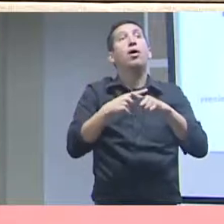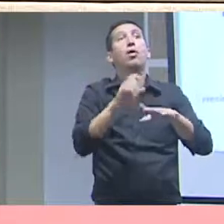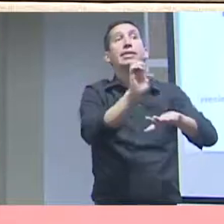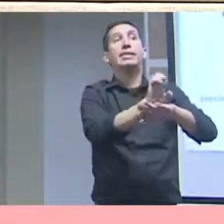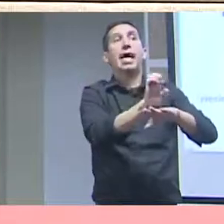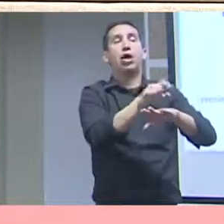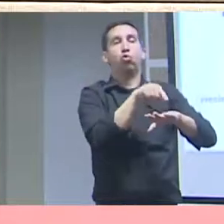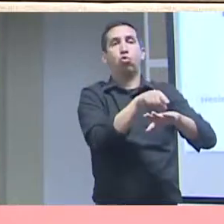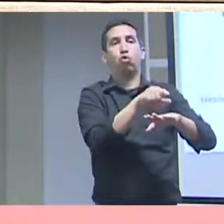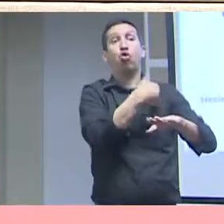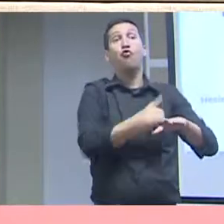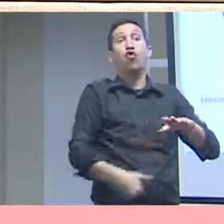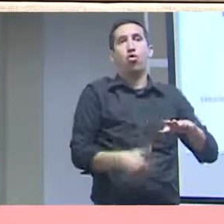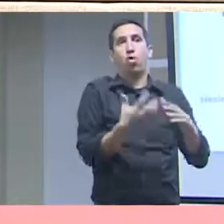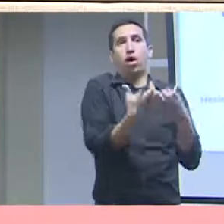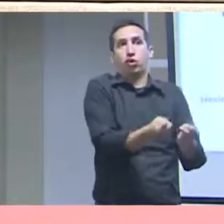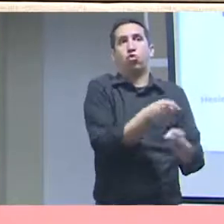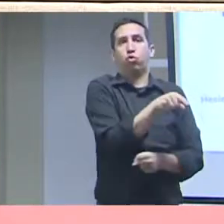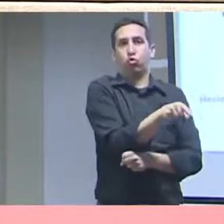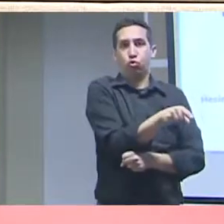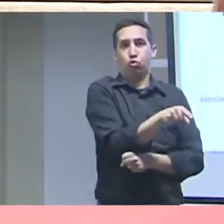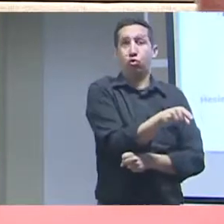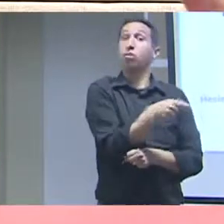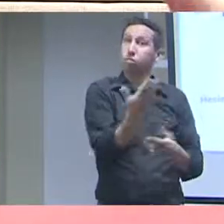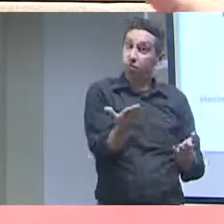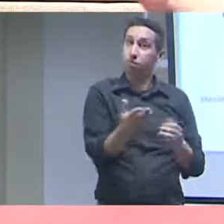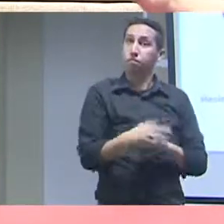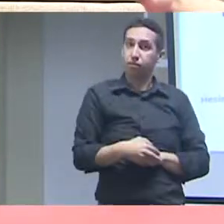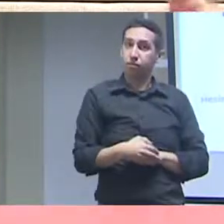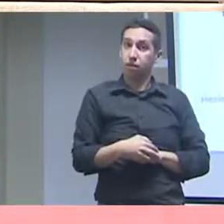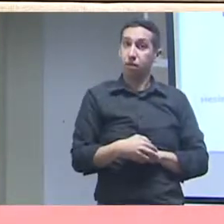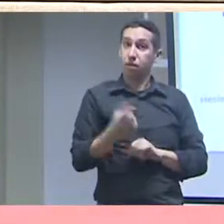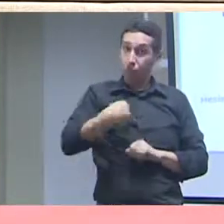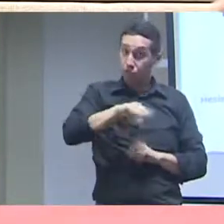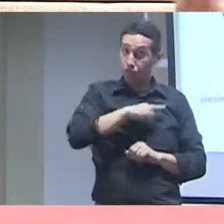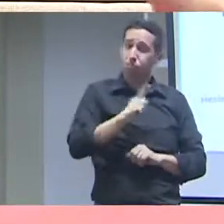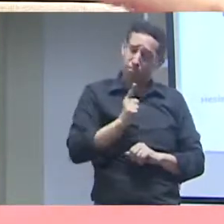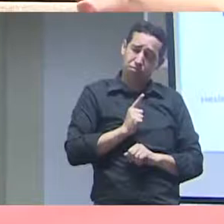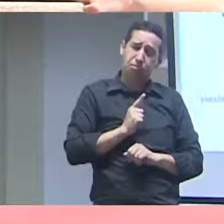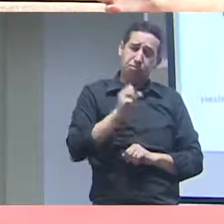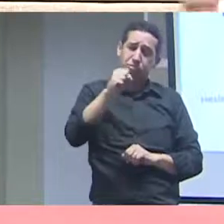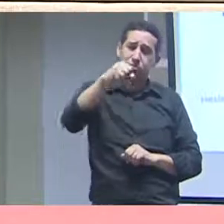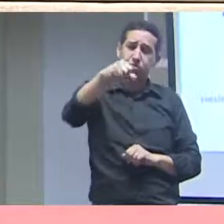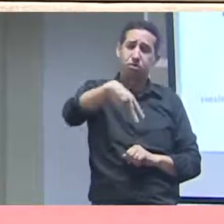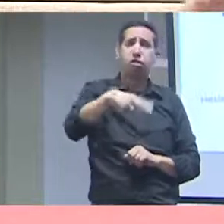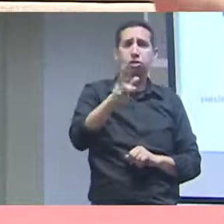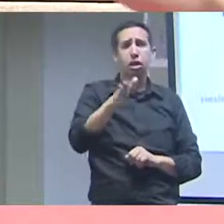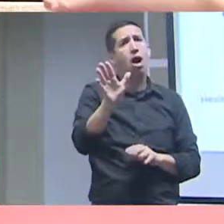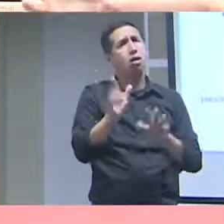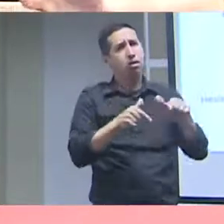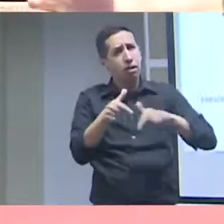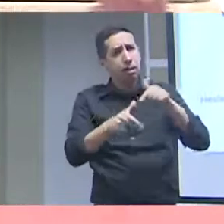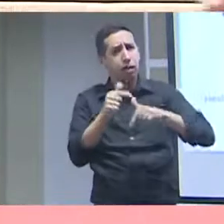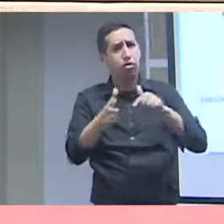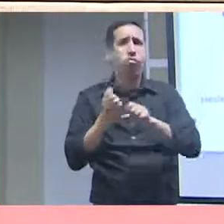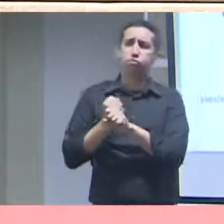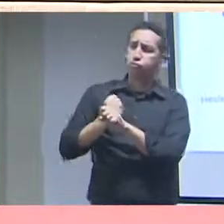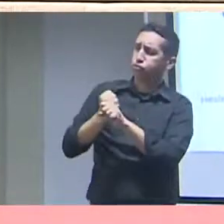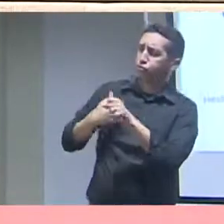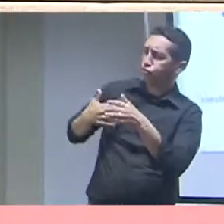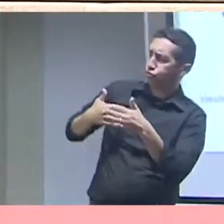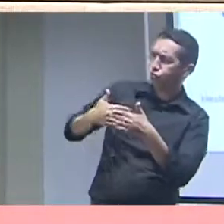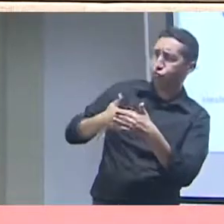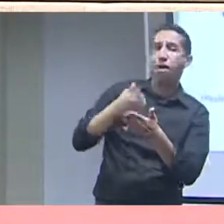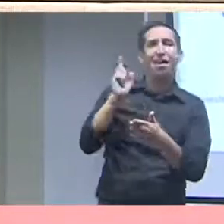isso. Então, assim, eu vou trabalhar a partir dessa perspectiva, de que nós temos esse caminho, que nós já estamos trabalhando dessa forma,